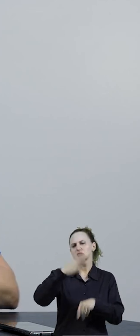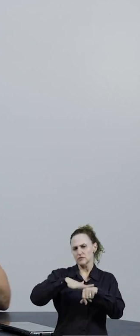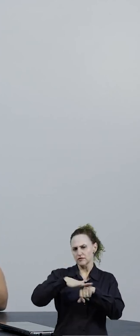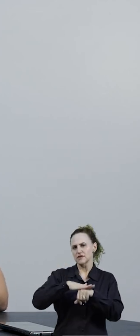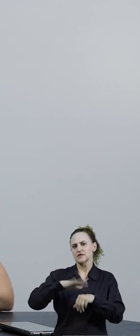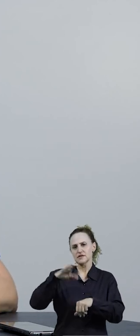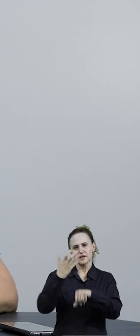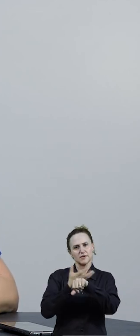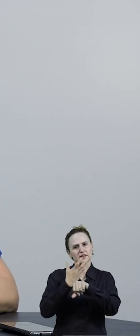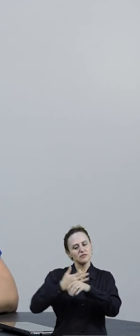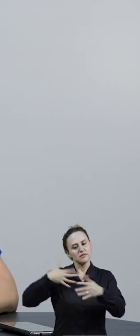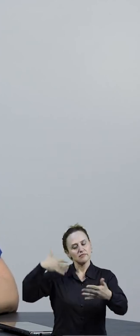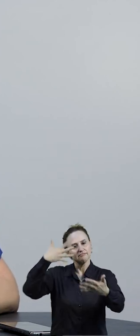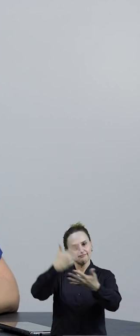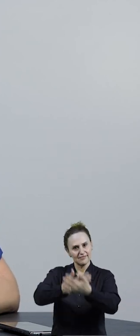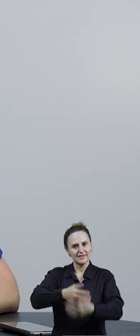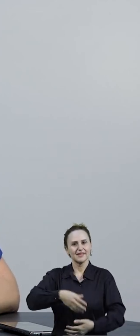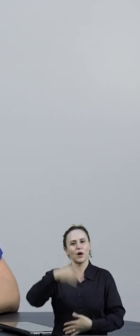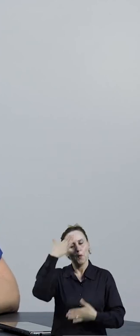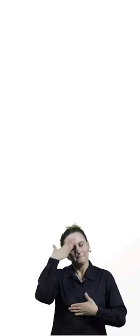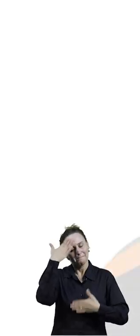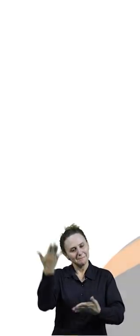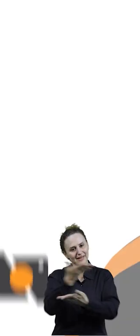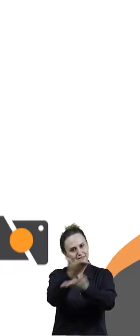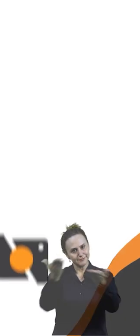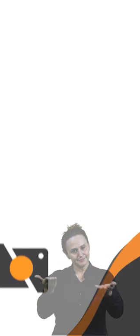sobre isso ao longo da disciplina. Obrigada a todos.